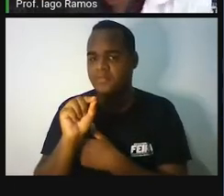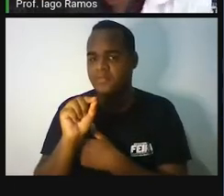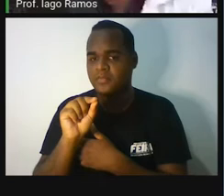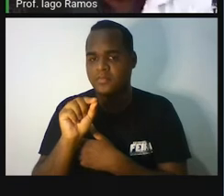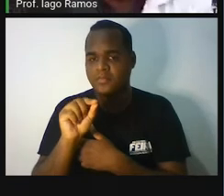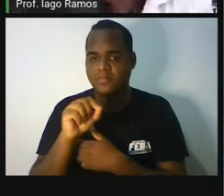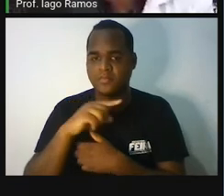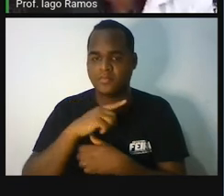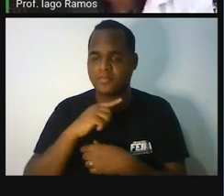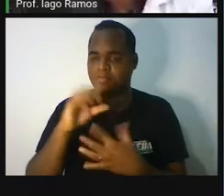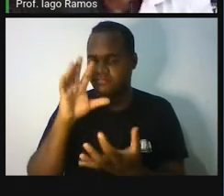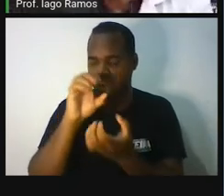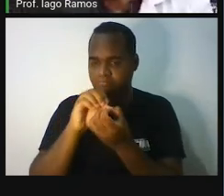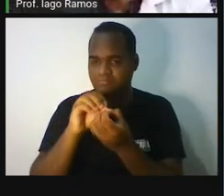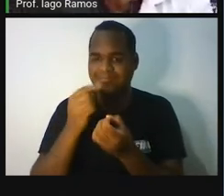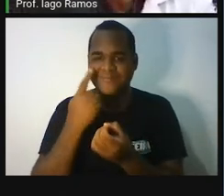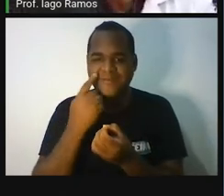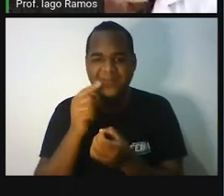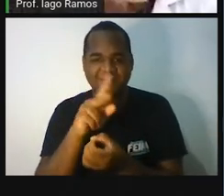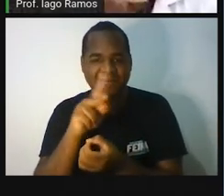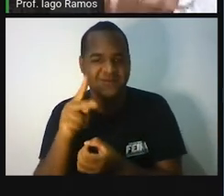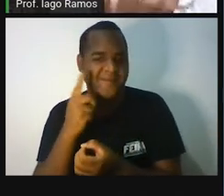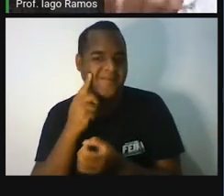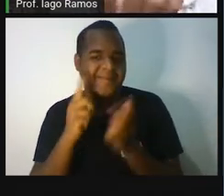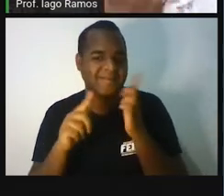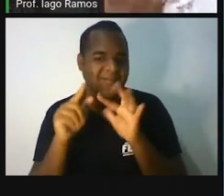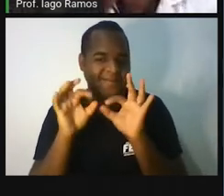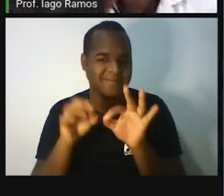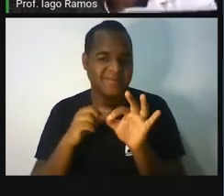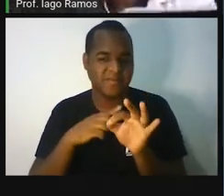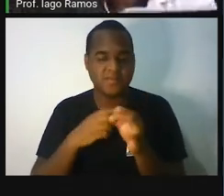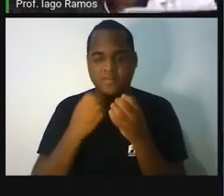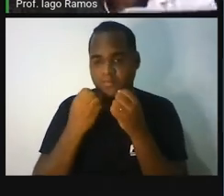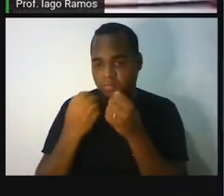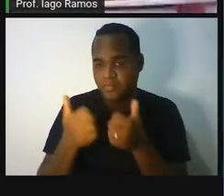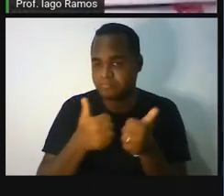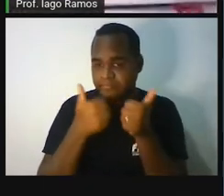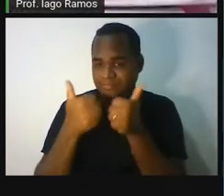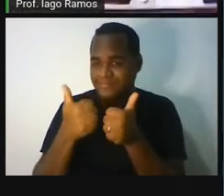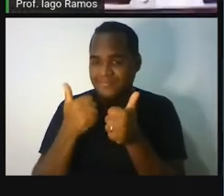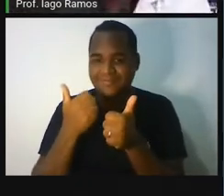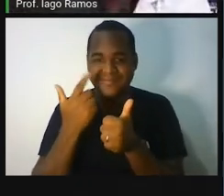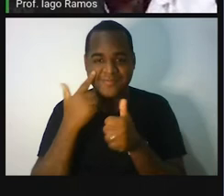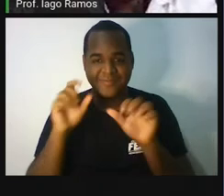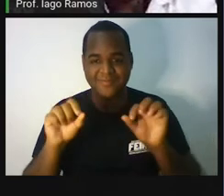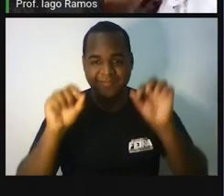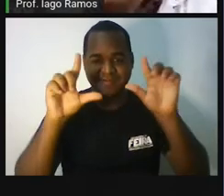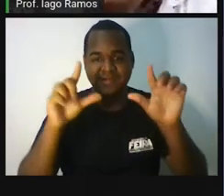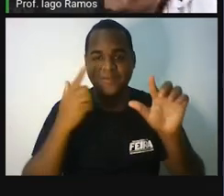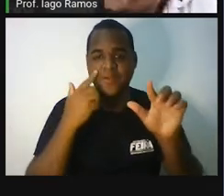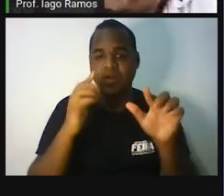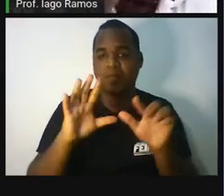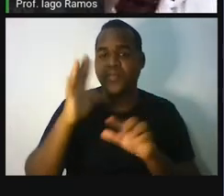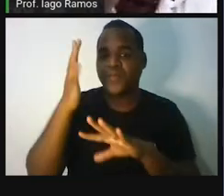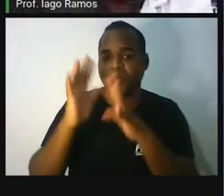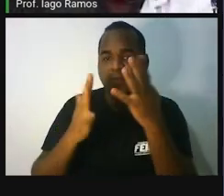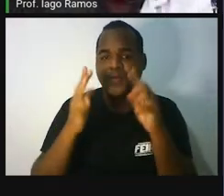Não E você deve estar vendo aí. Não sei se você está conseguindo ver direitinho. Na minha tela, o que é que está acontecendo aqui.